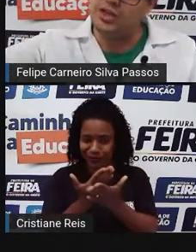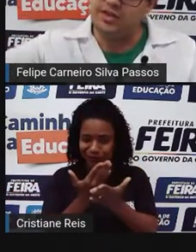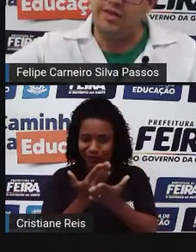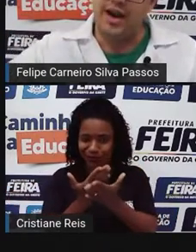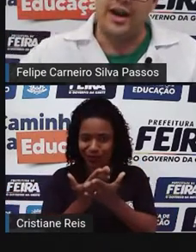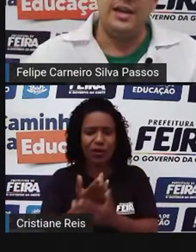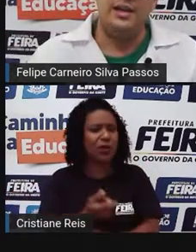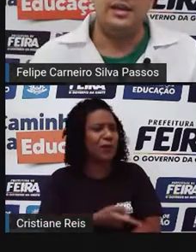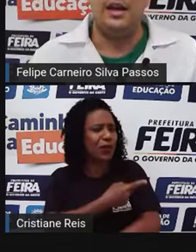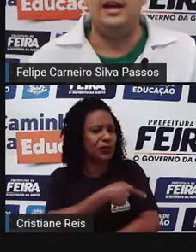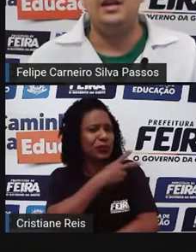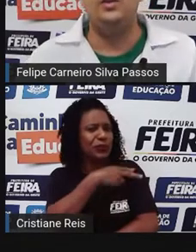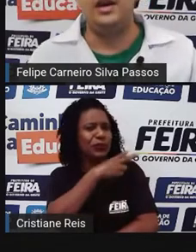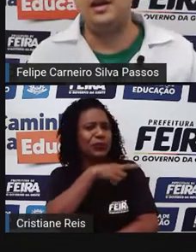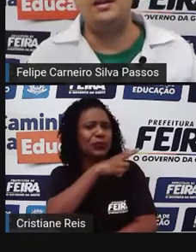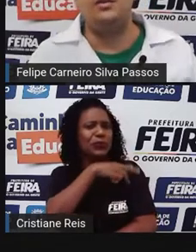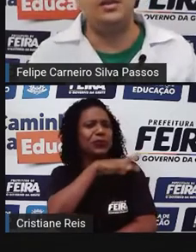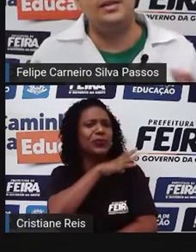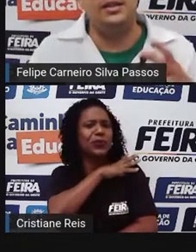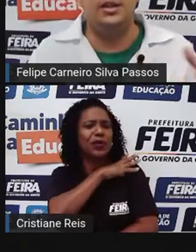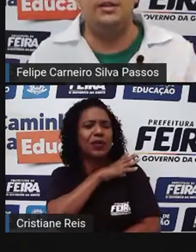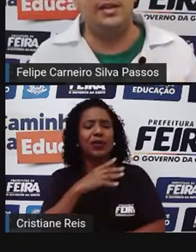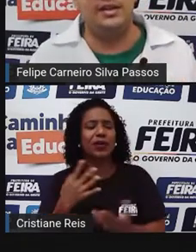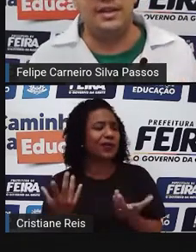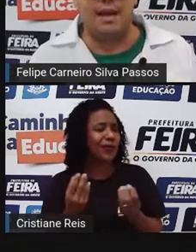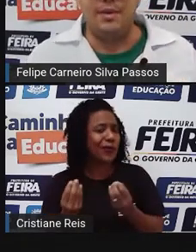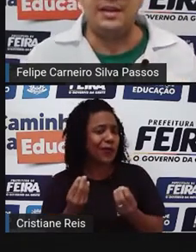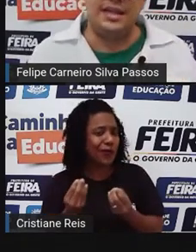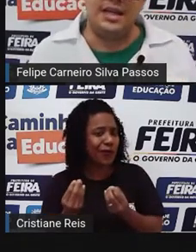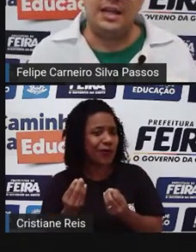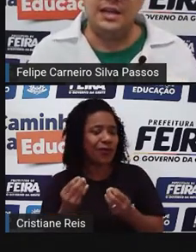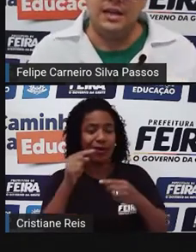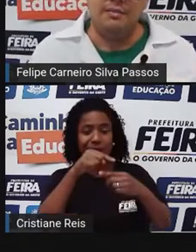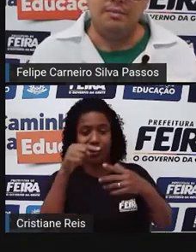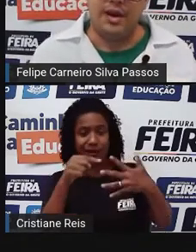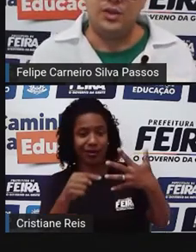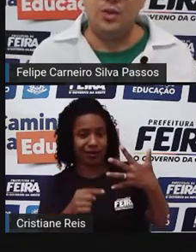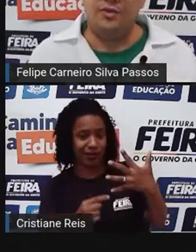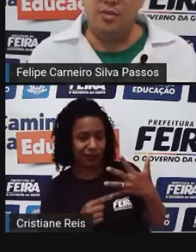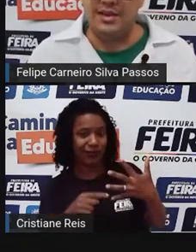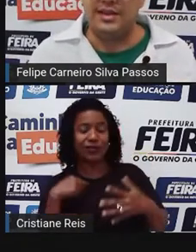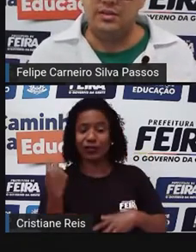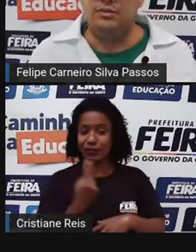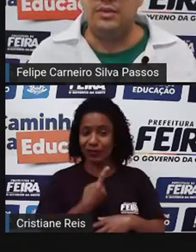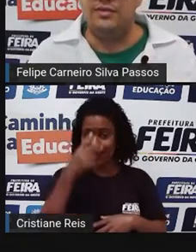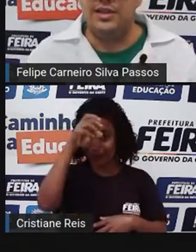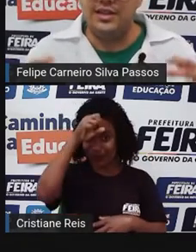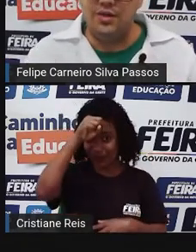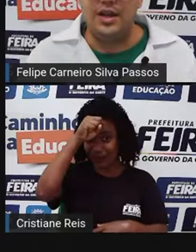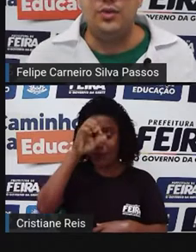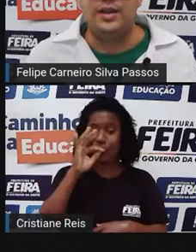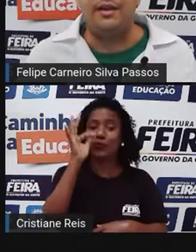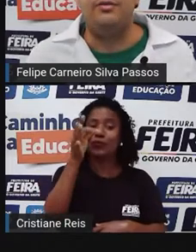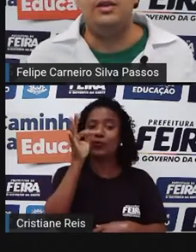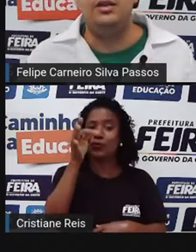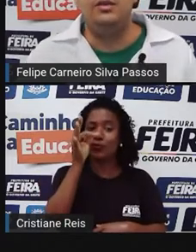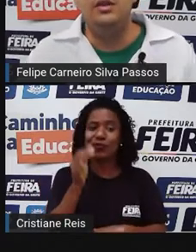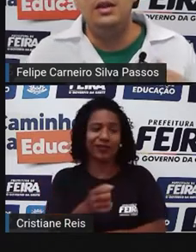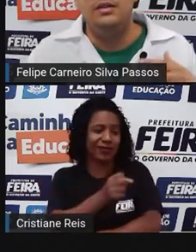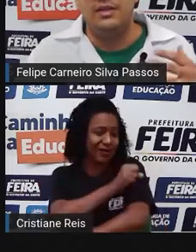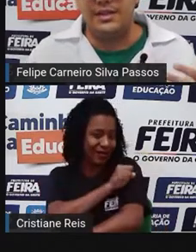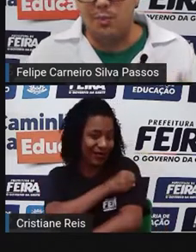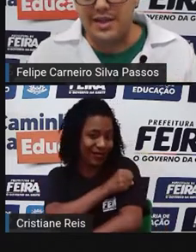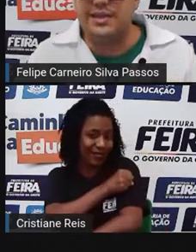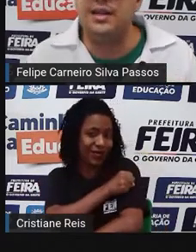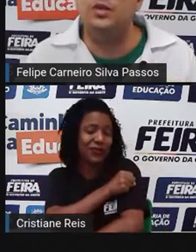onde a gente vai e o que é que cada um desses níveis representa para a sua formação. Vocês estão aí no oitavo ano,